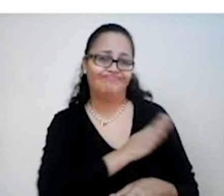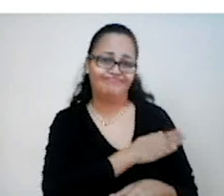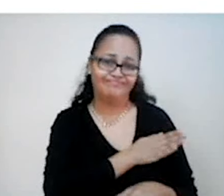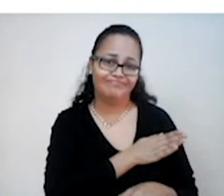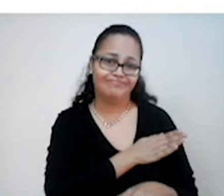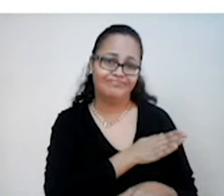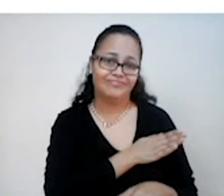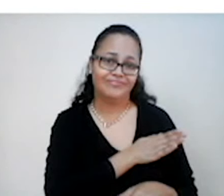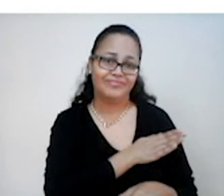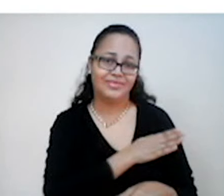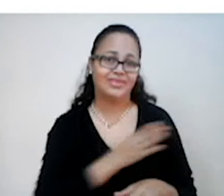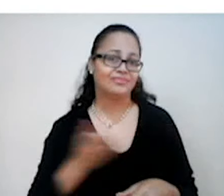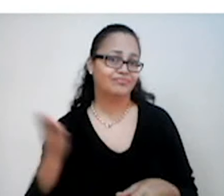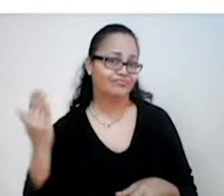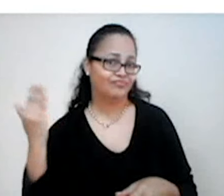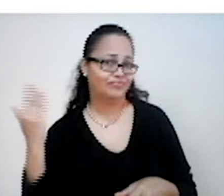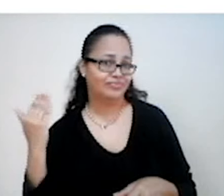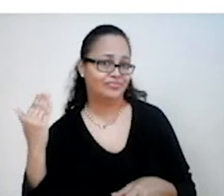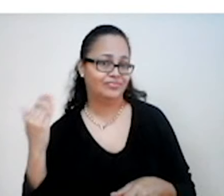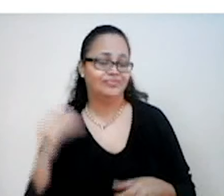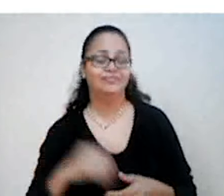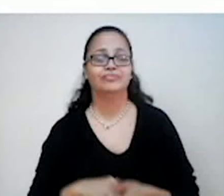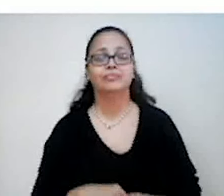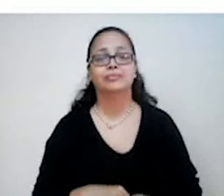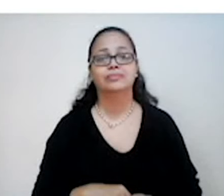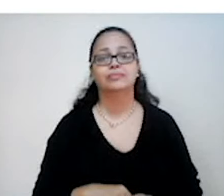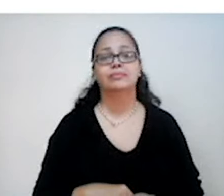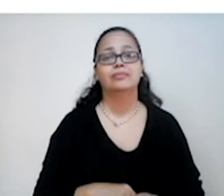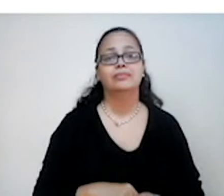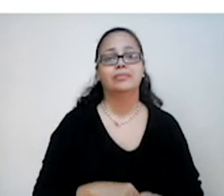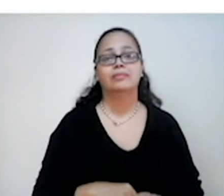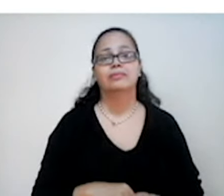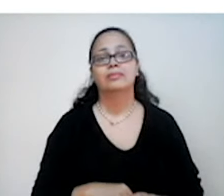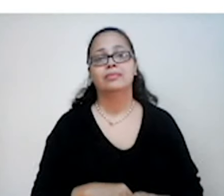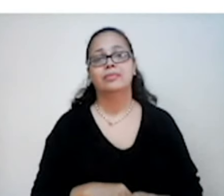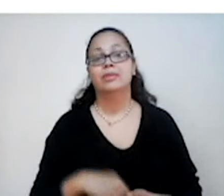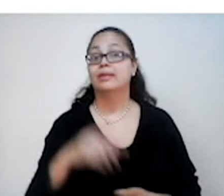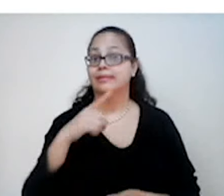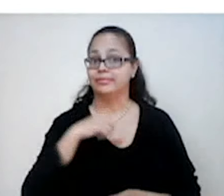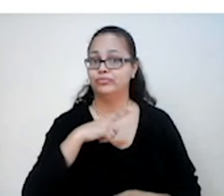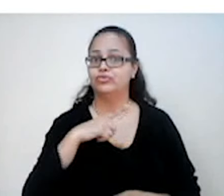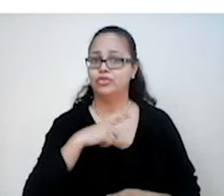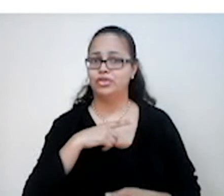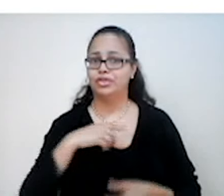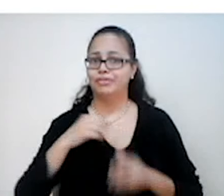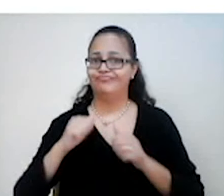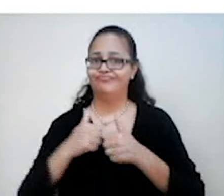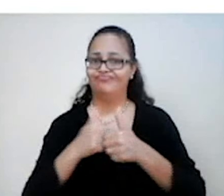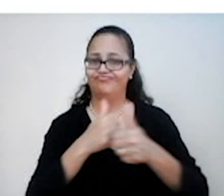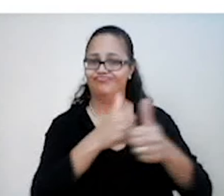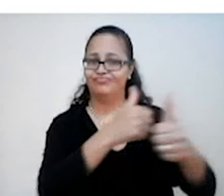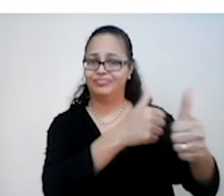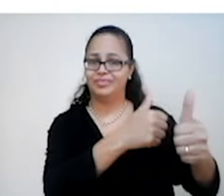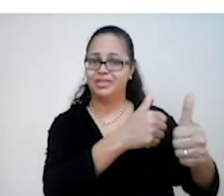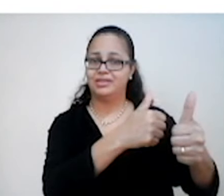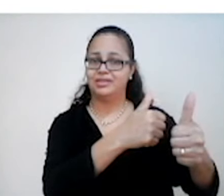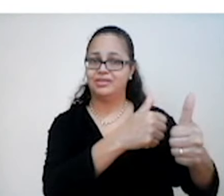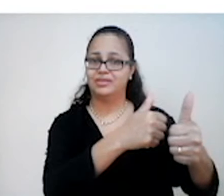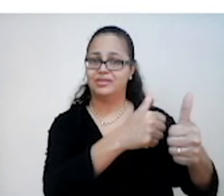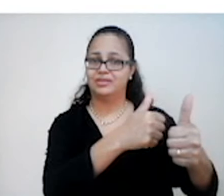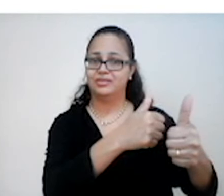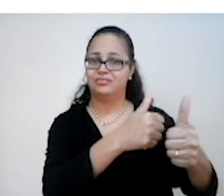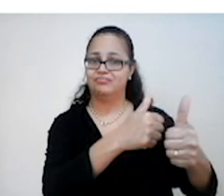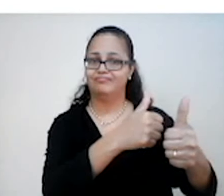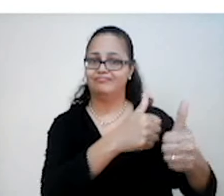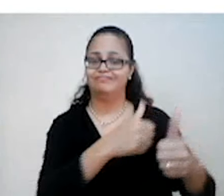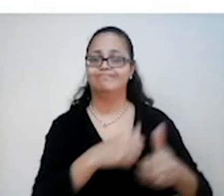e também em épocas posteriores, como vocês vão aprender depois. Então, existia uma perseguição há muito tempo